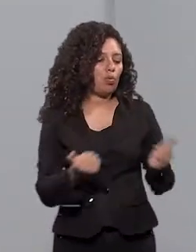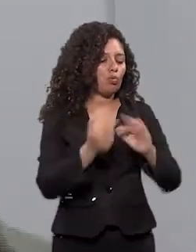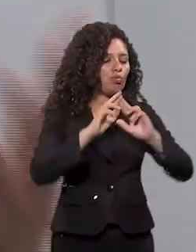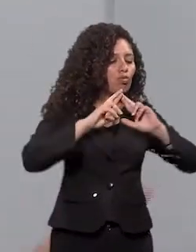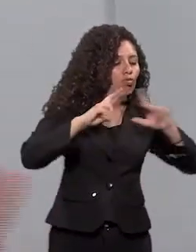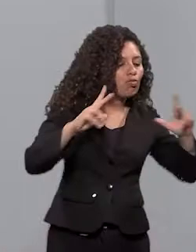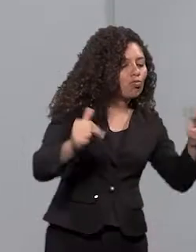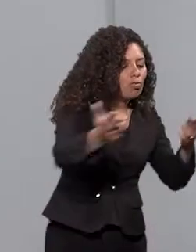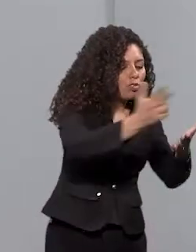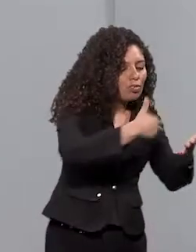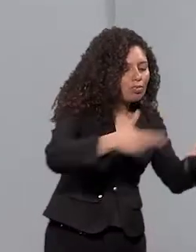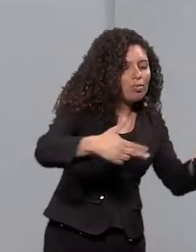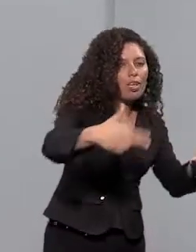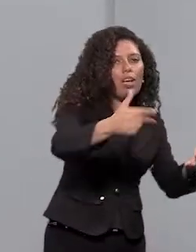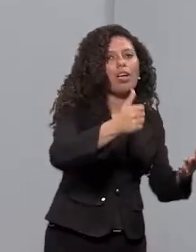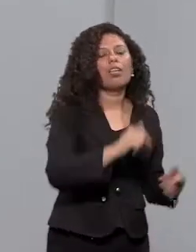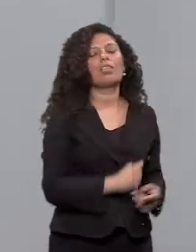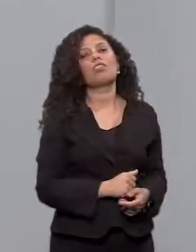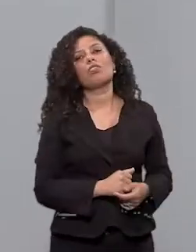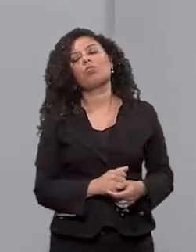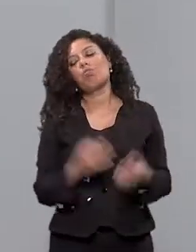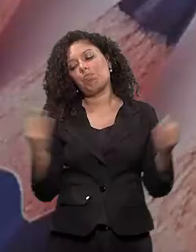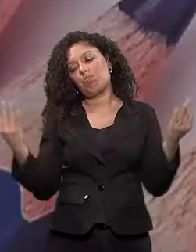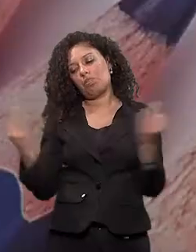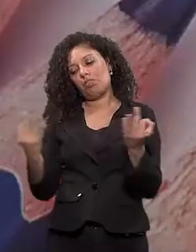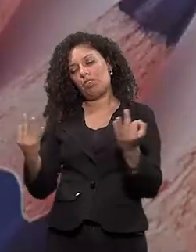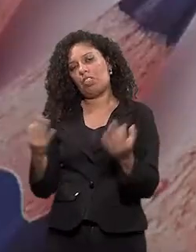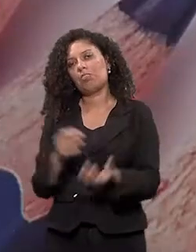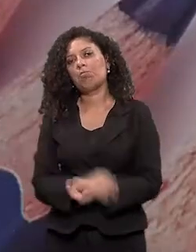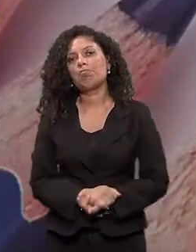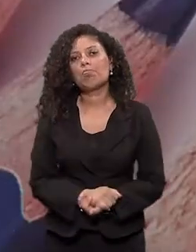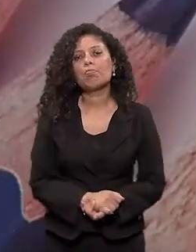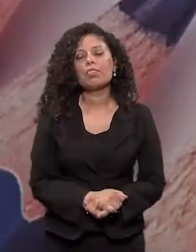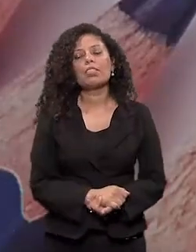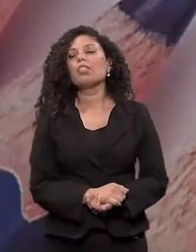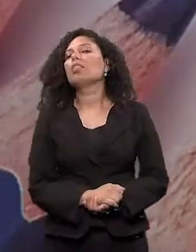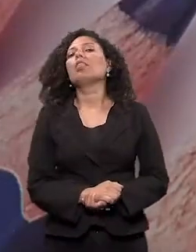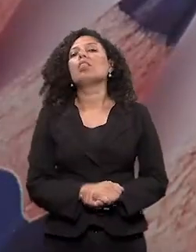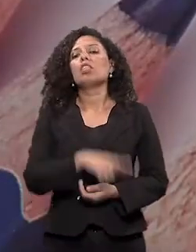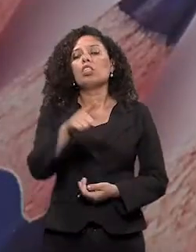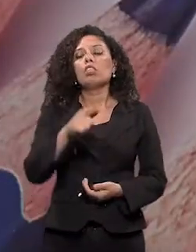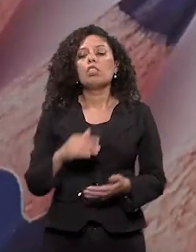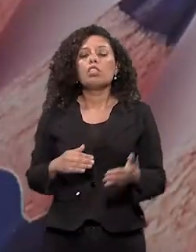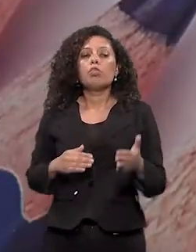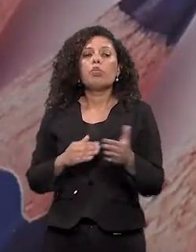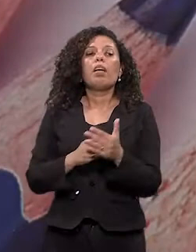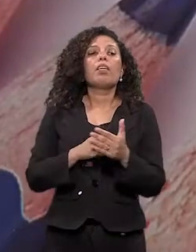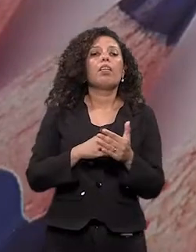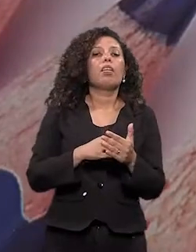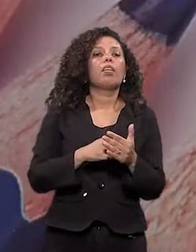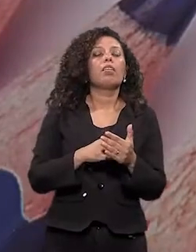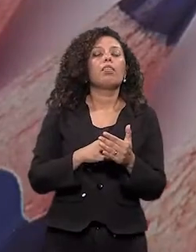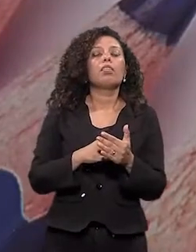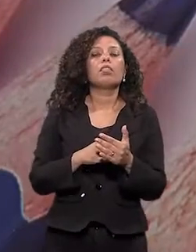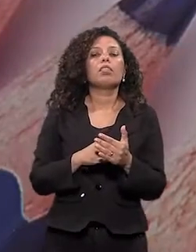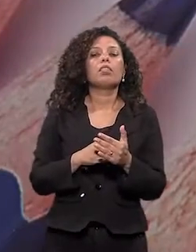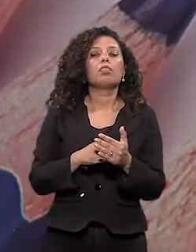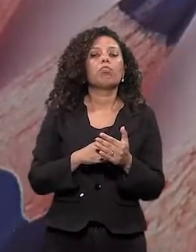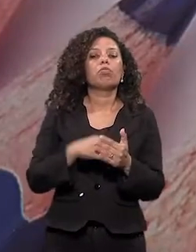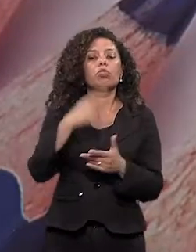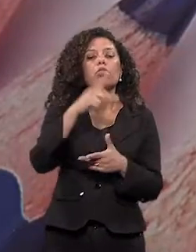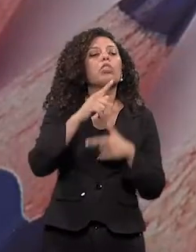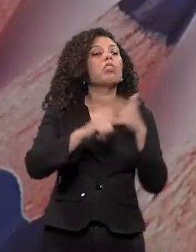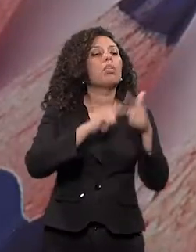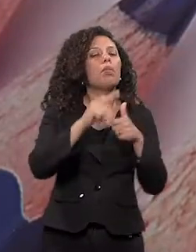dos instrumentos. Perfeito, maravilha. Desafio que vocês encontraram lá, por exemplo, nessa experiência que